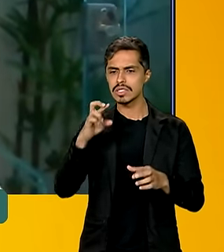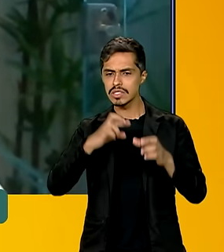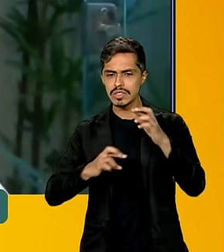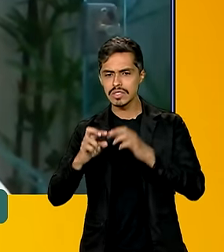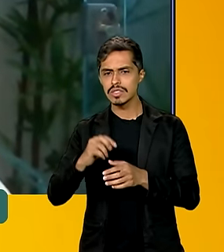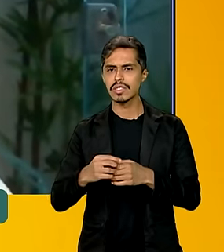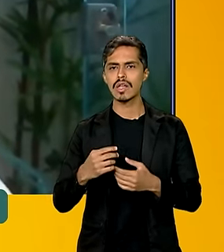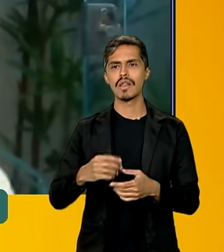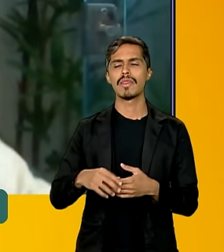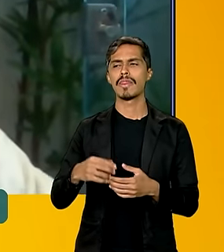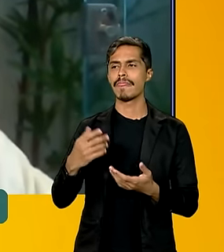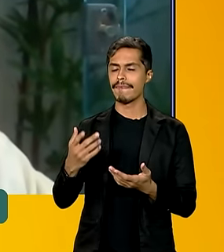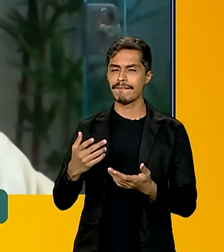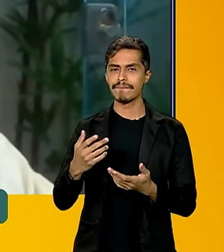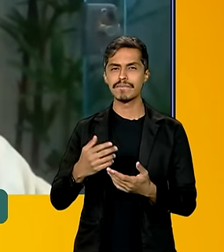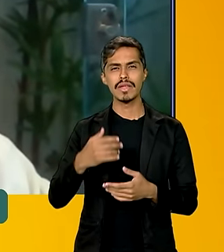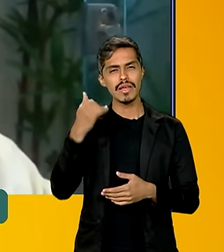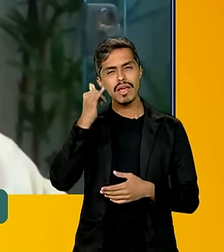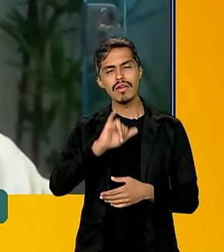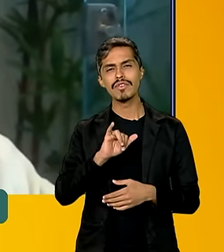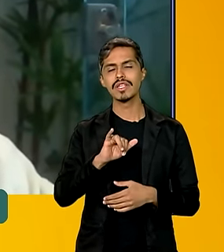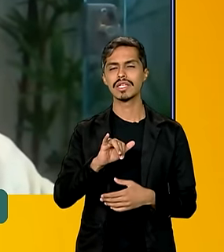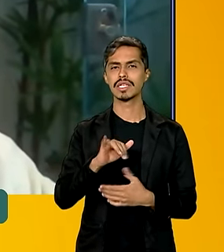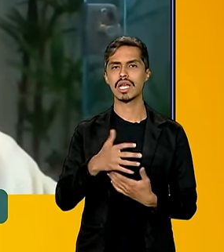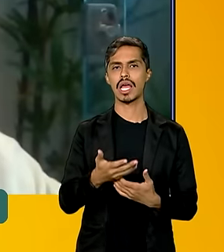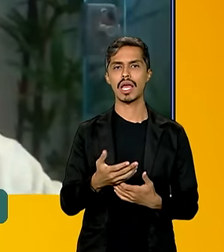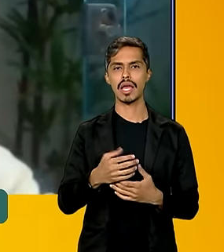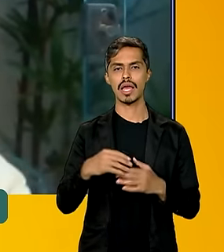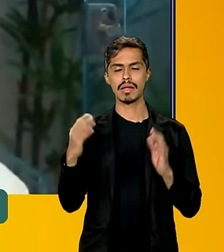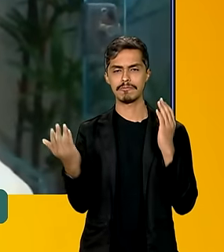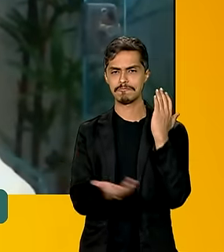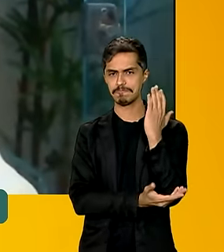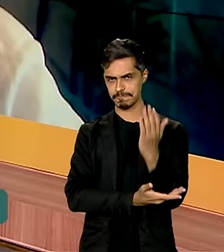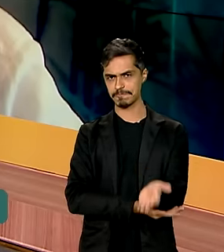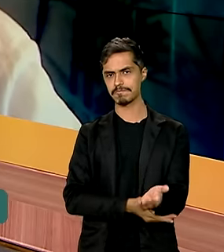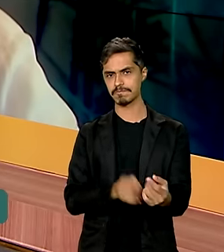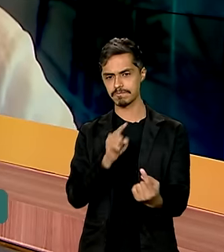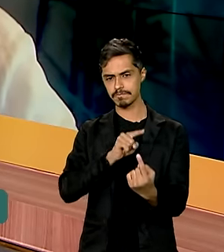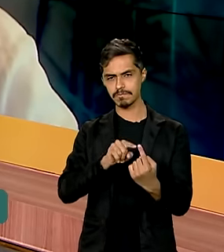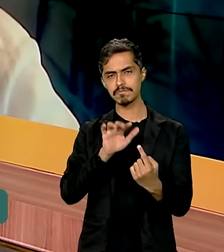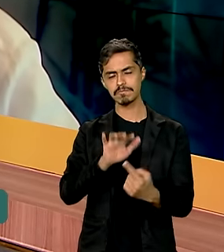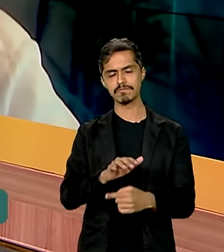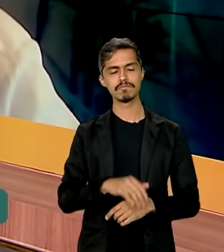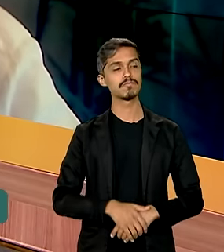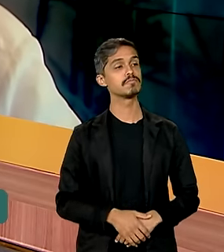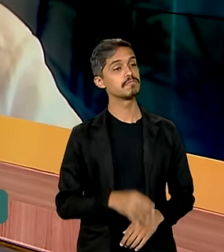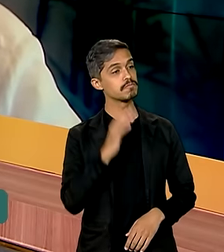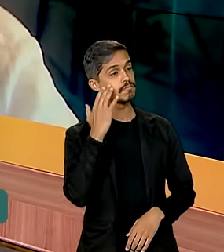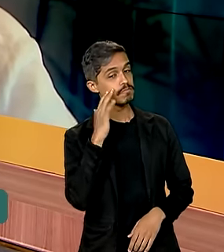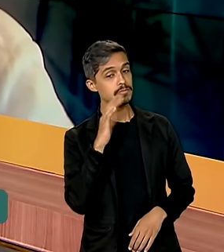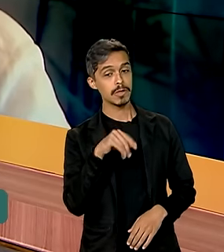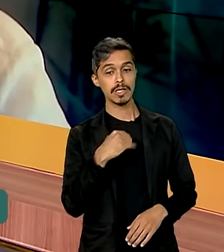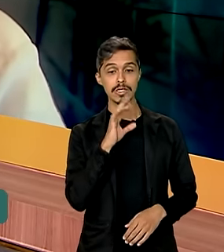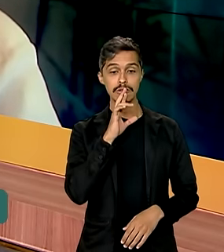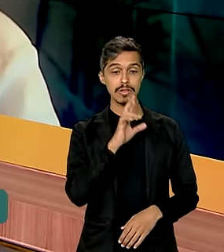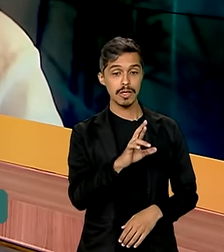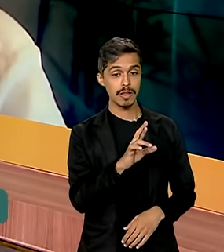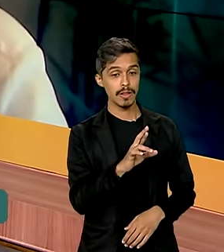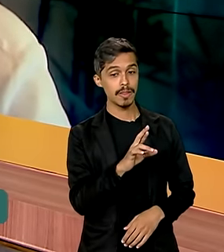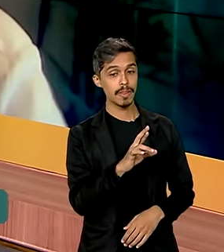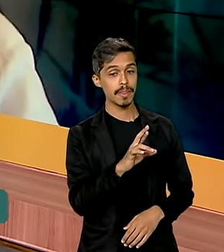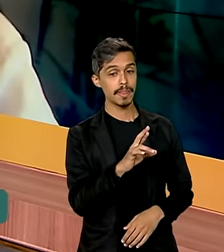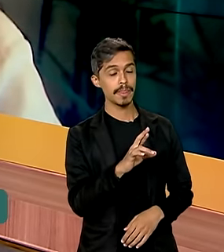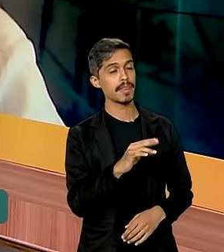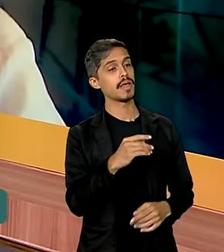e restringir o desmatamento ilegal, que esse é o objetivo nosso. Entendi. E esses resultados, será que eles